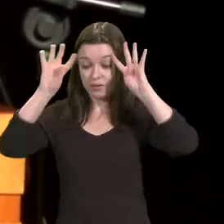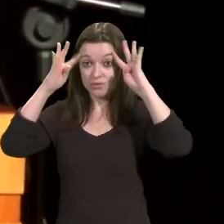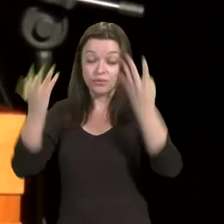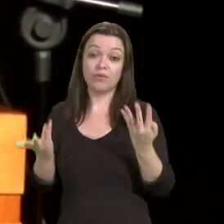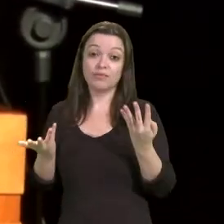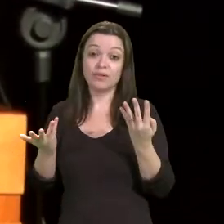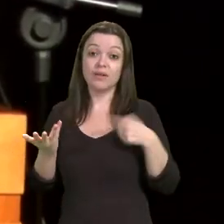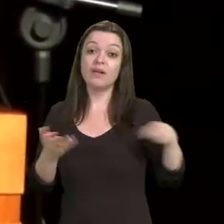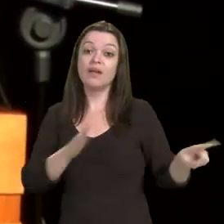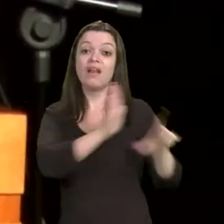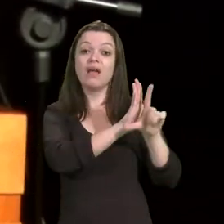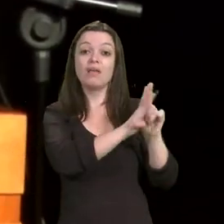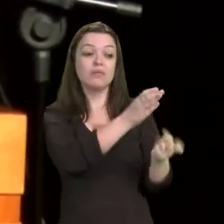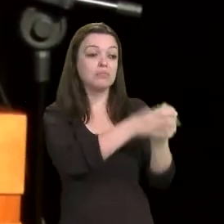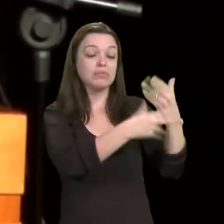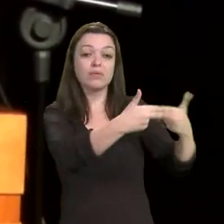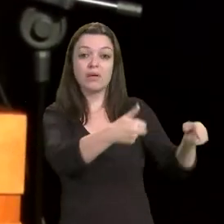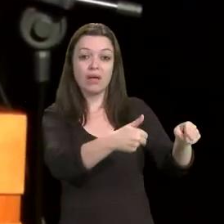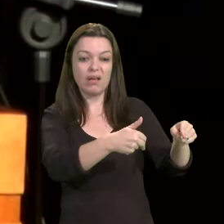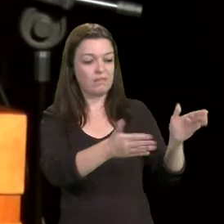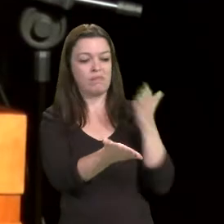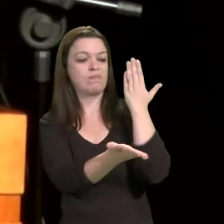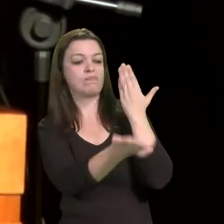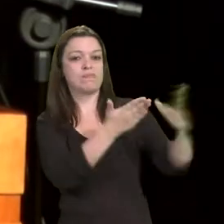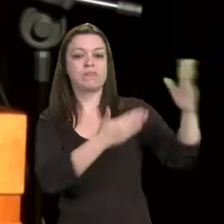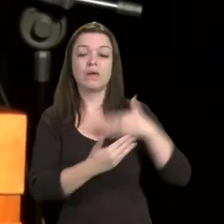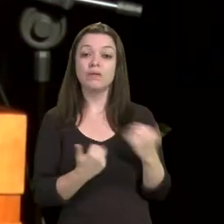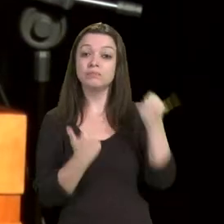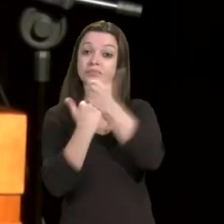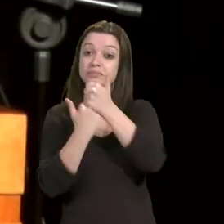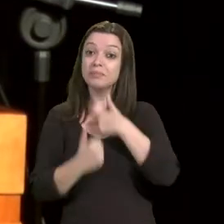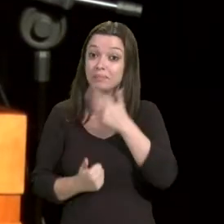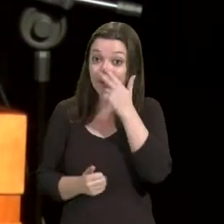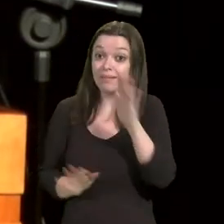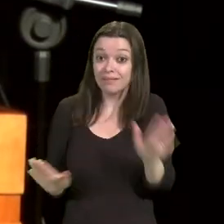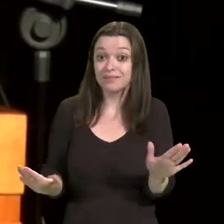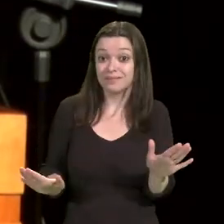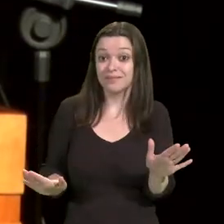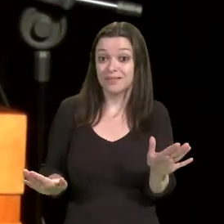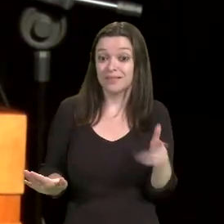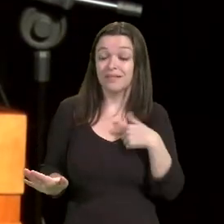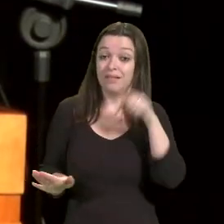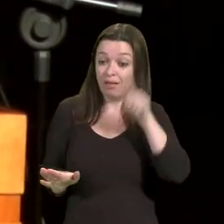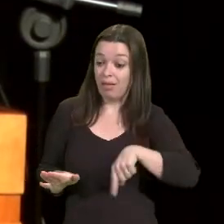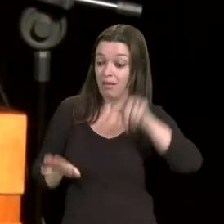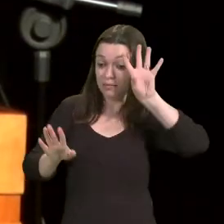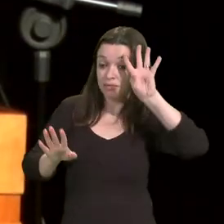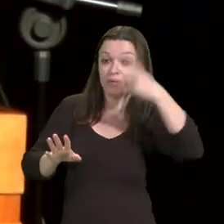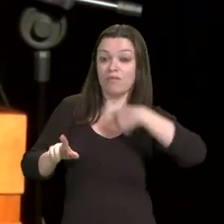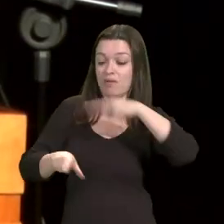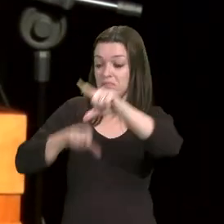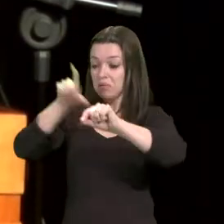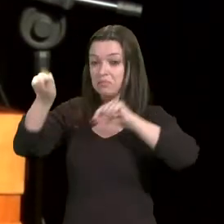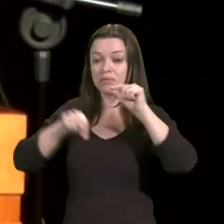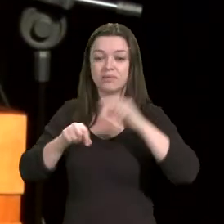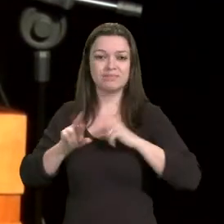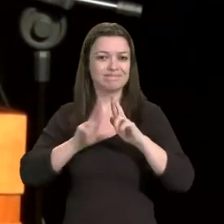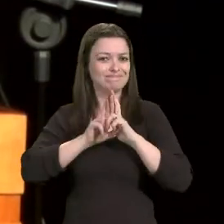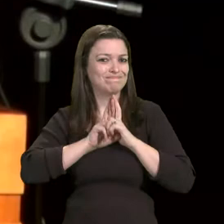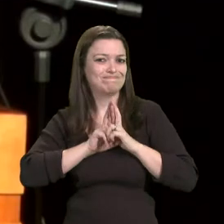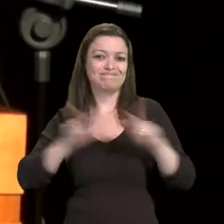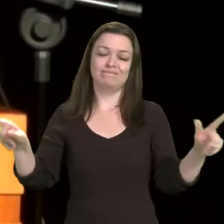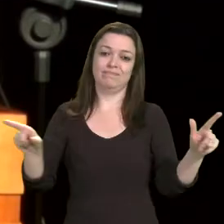indiretamente, as escolhas legislativas e, assim, criando distorções